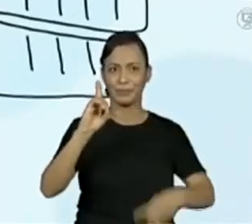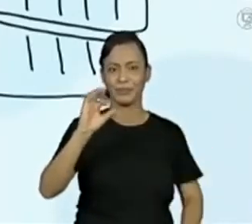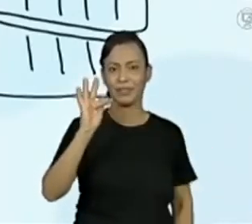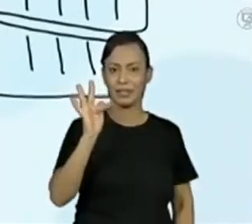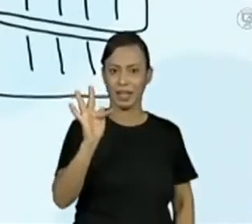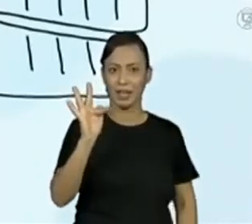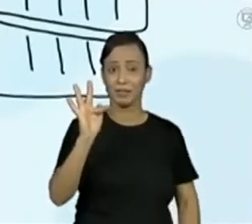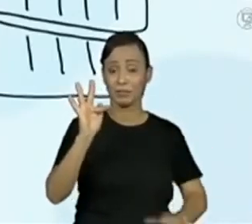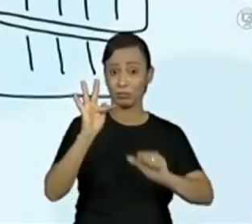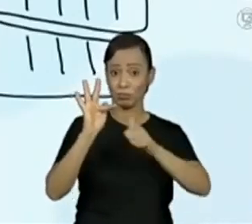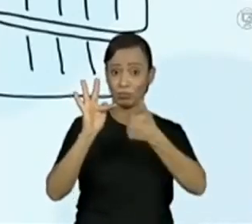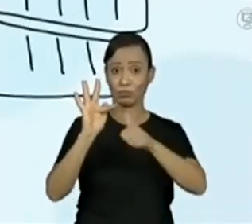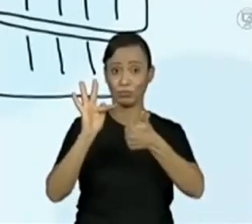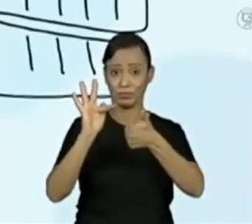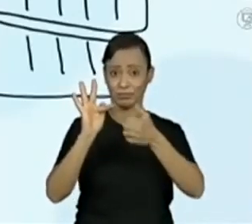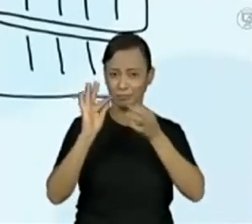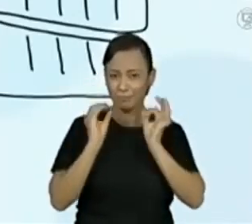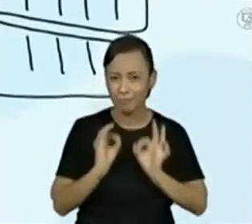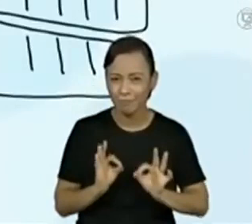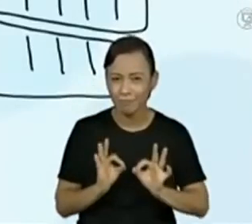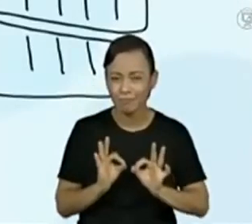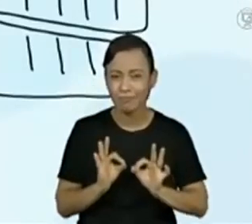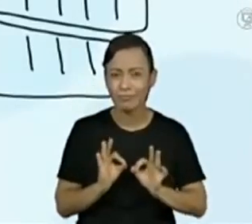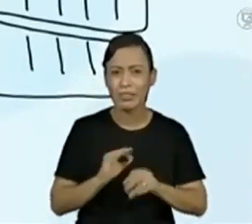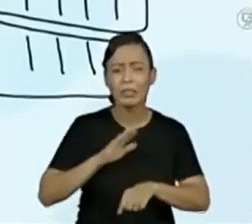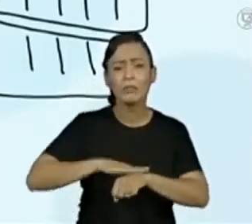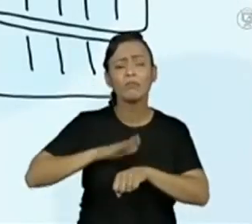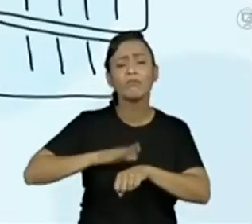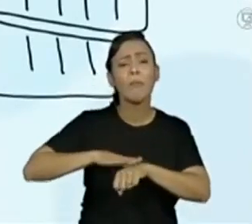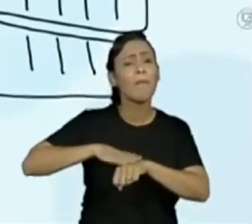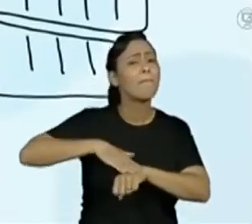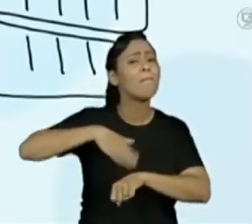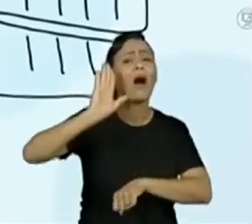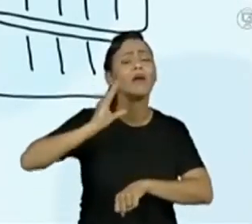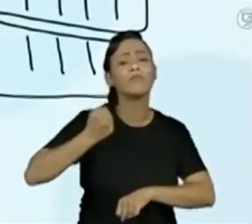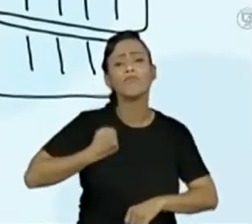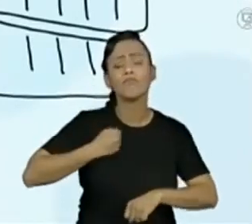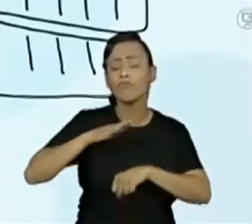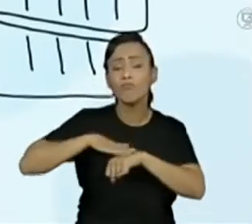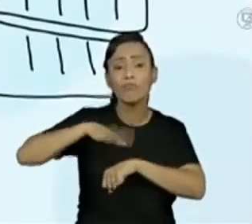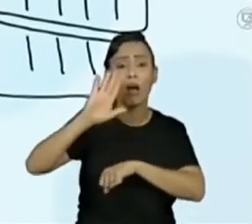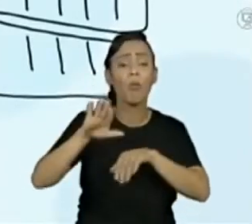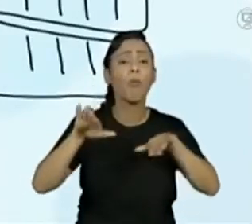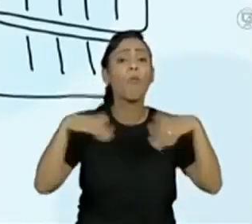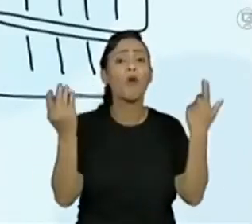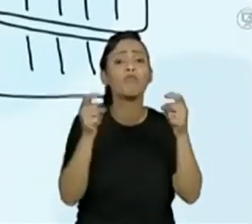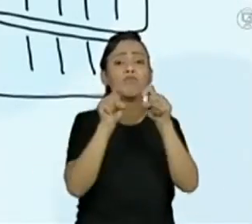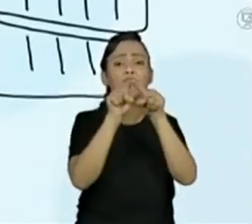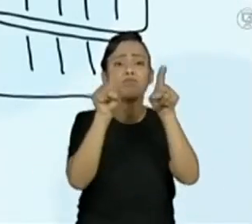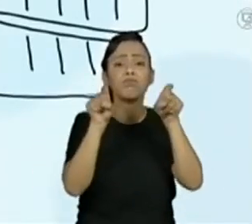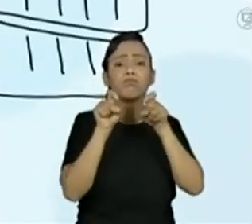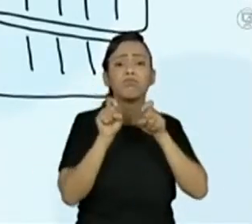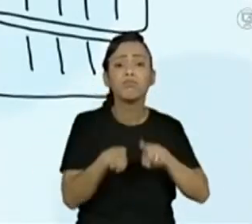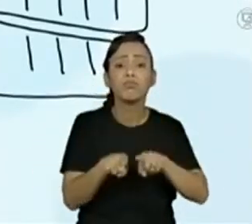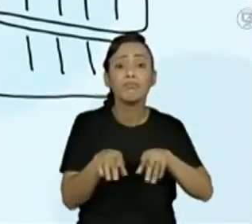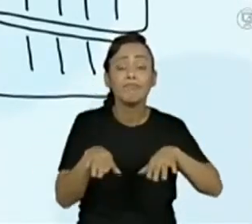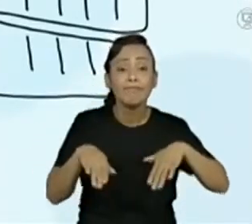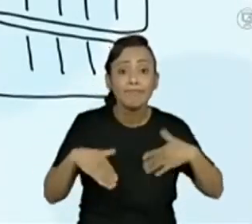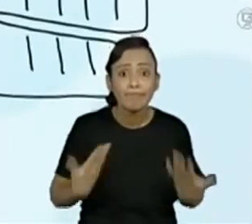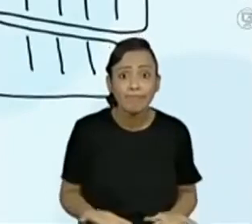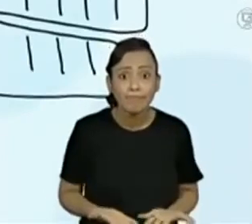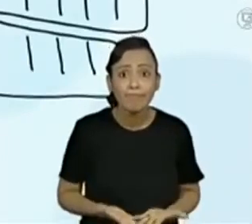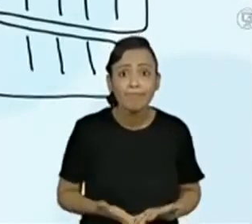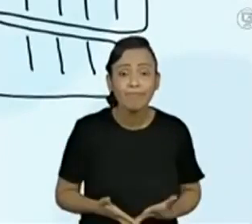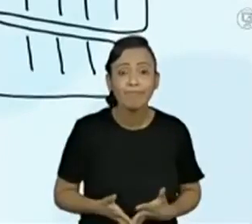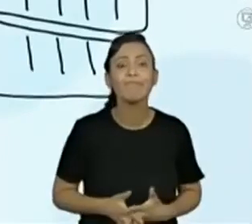Certo. Olhando para estes números, qual é o maior número, criançada? Eles já estão respondendo lá. Isabela já falou. Foi na jogada